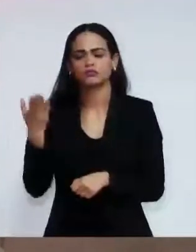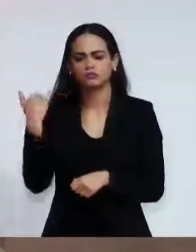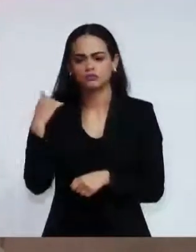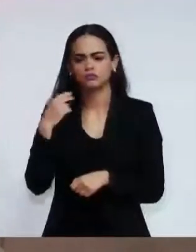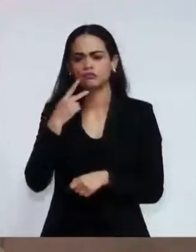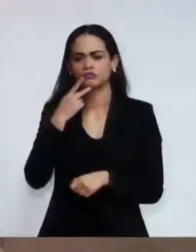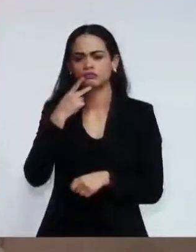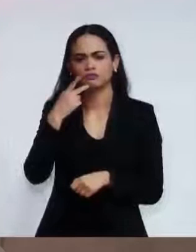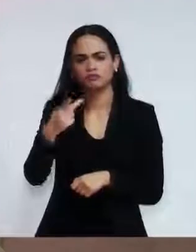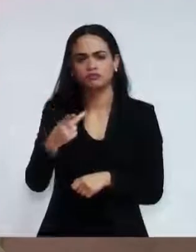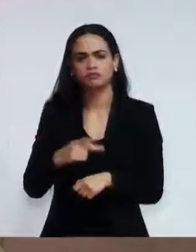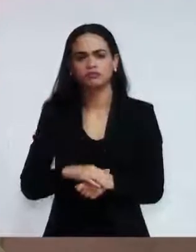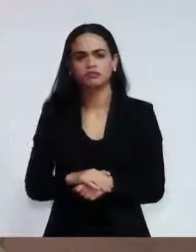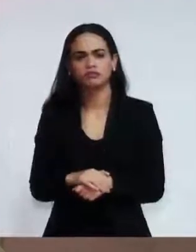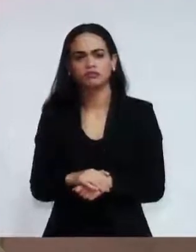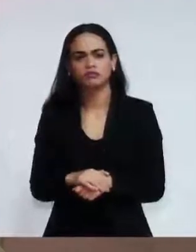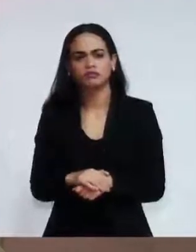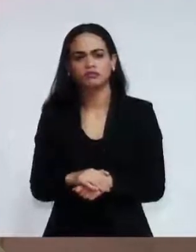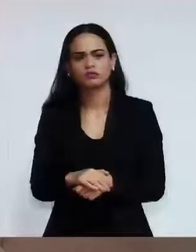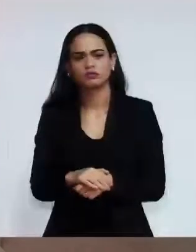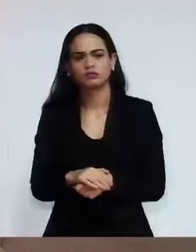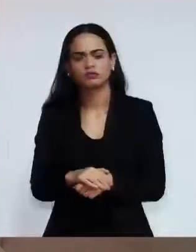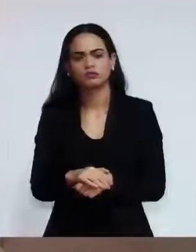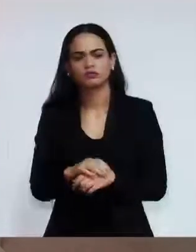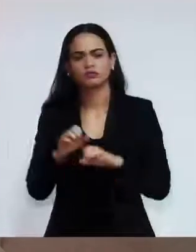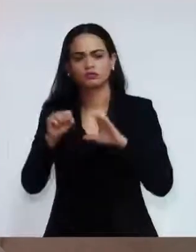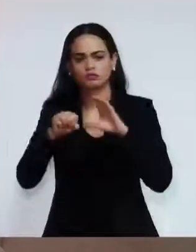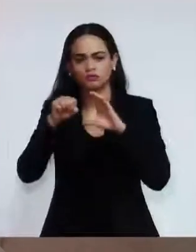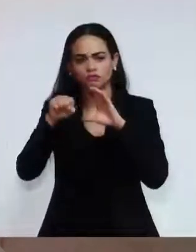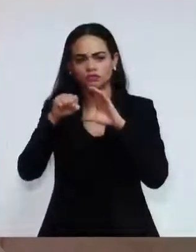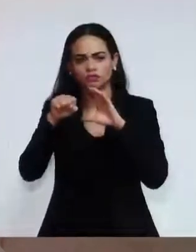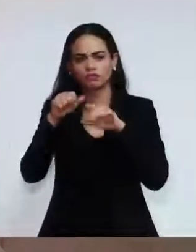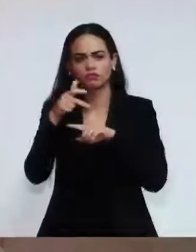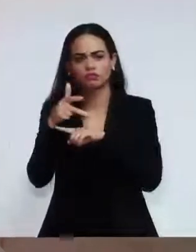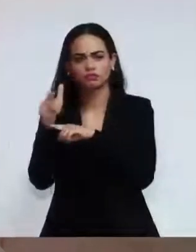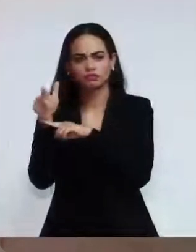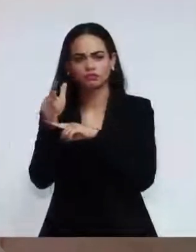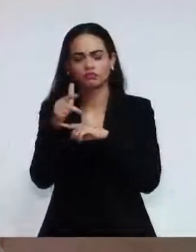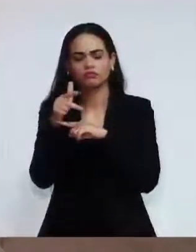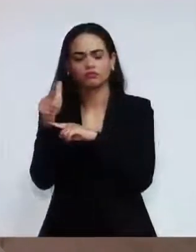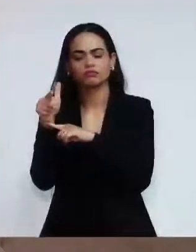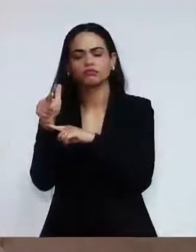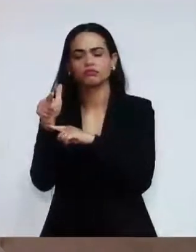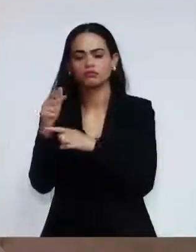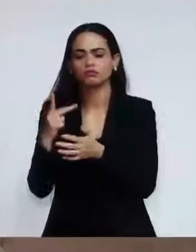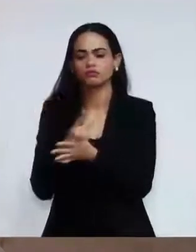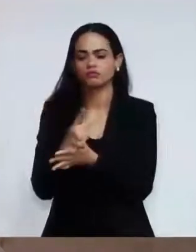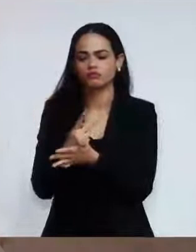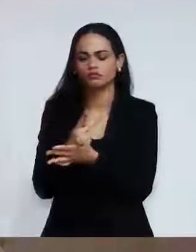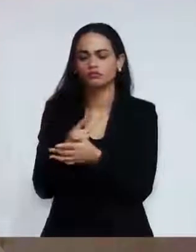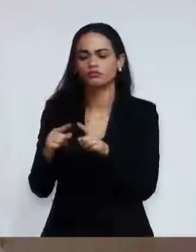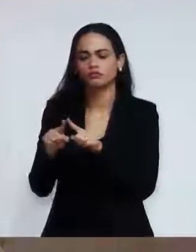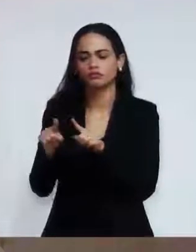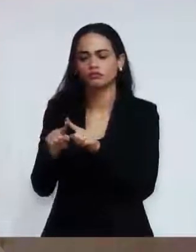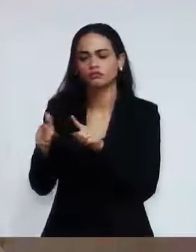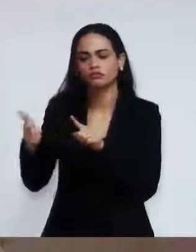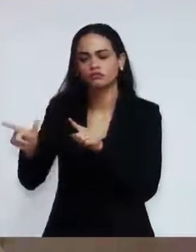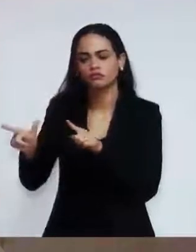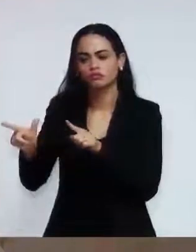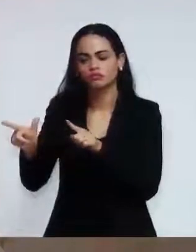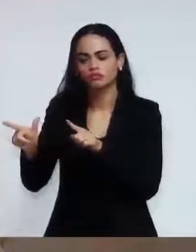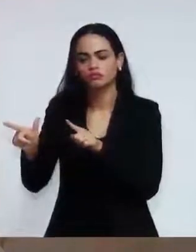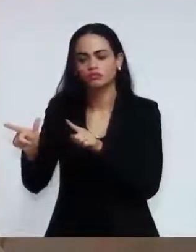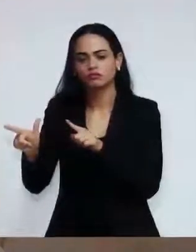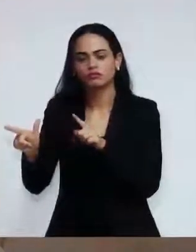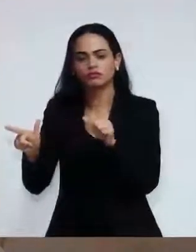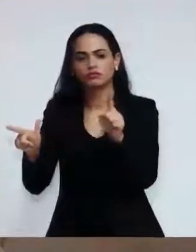cometendo uma infração, fazendo filmagem, tanto a parte que ele estava filmando, como a parte que ele estava falando com outra pessoa filmando. Qualquer um